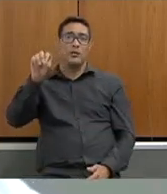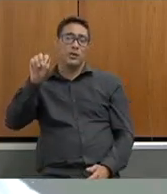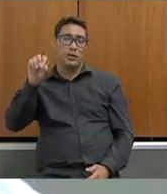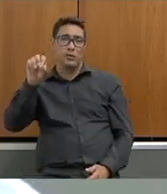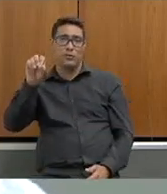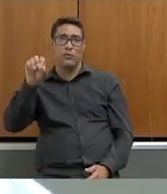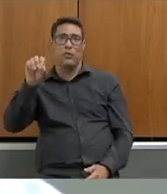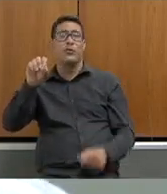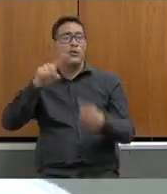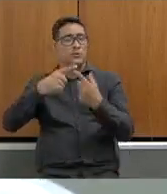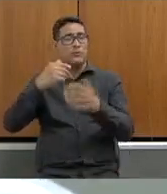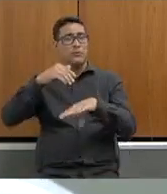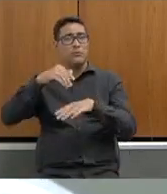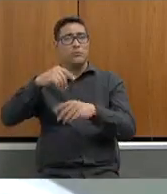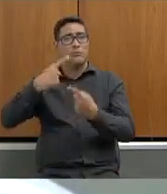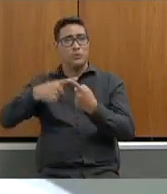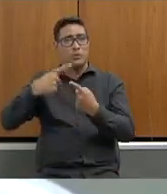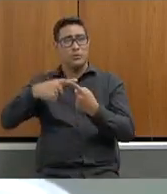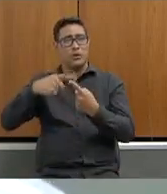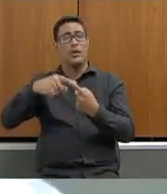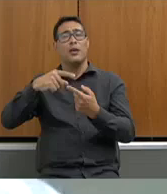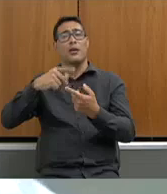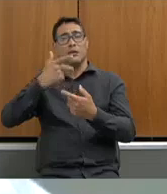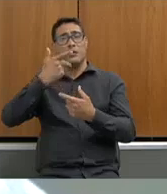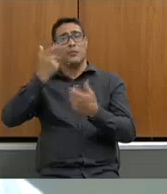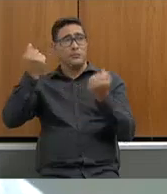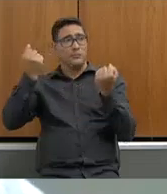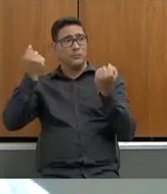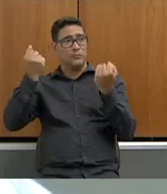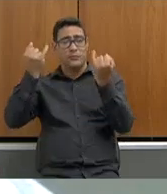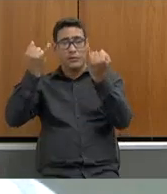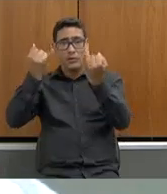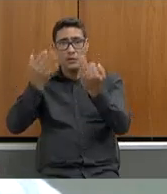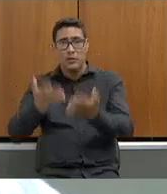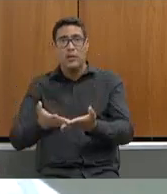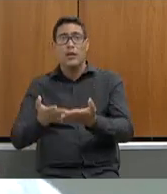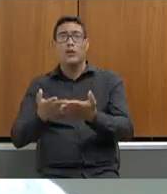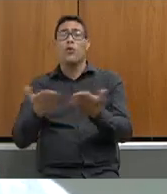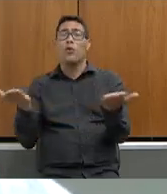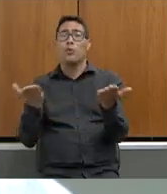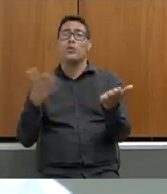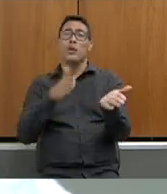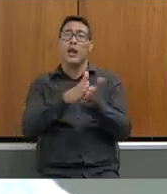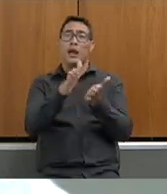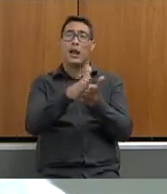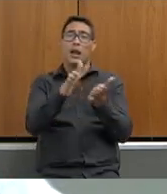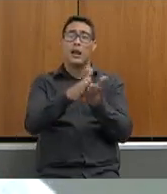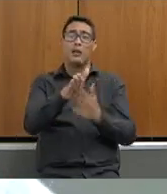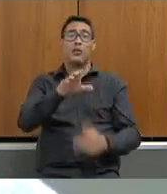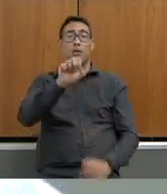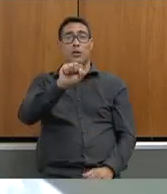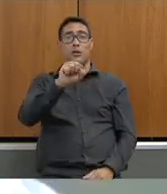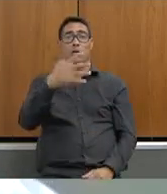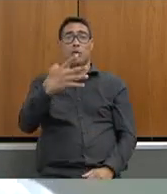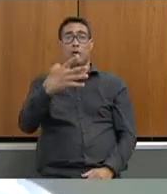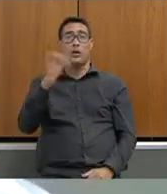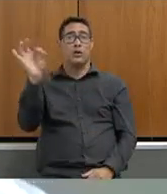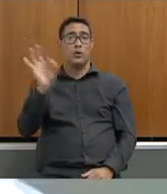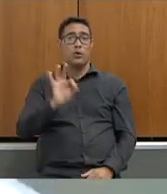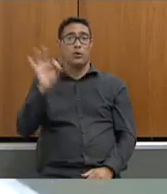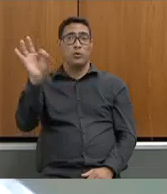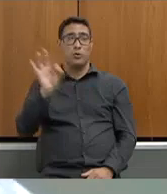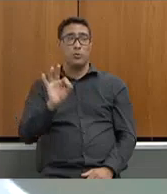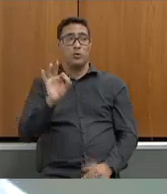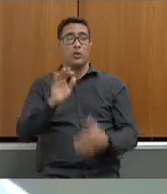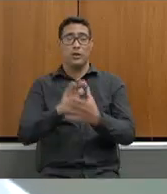porque o senhor falou agora há pouco que hoje está sendo gasto 84% o representante do